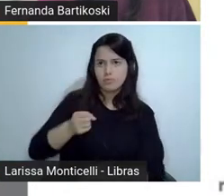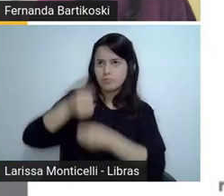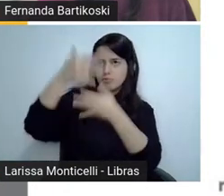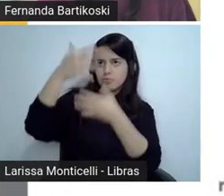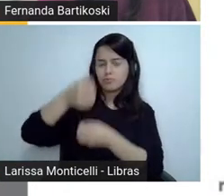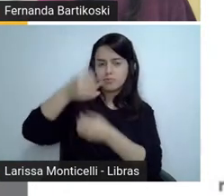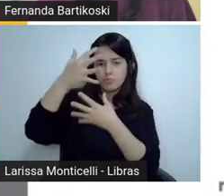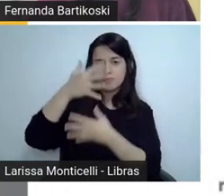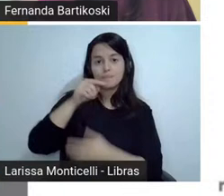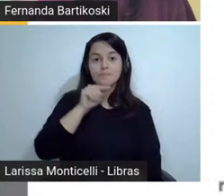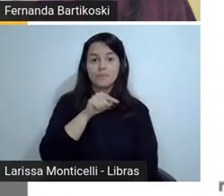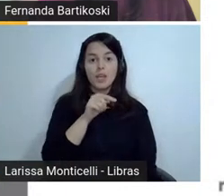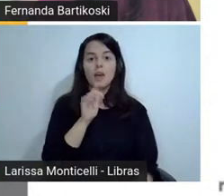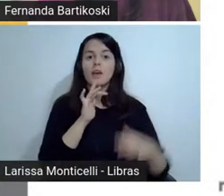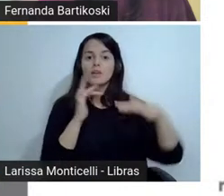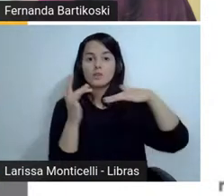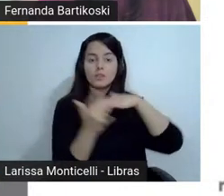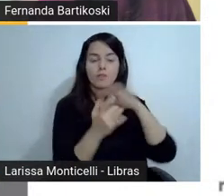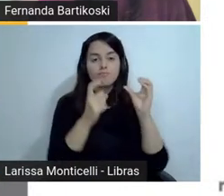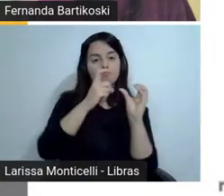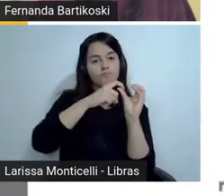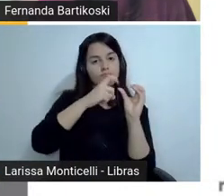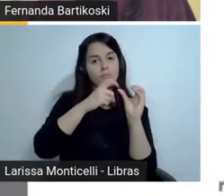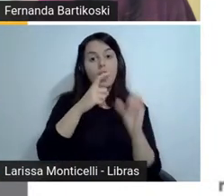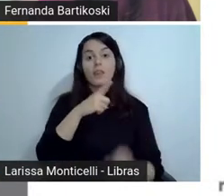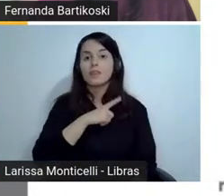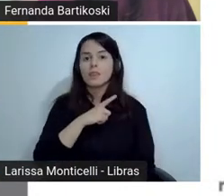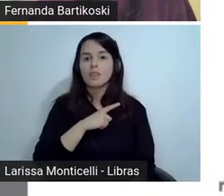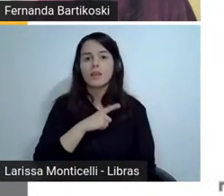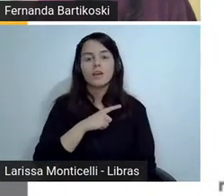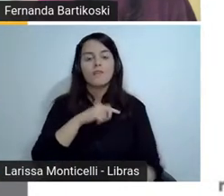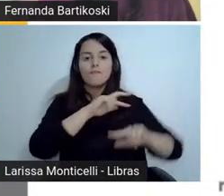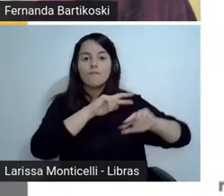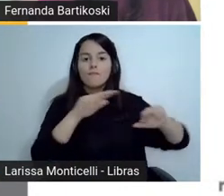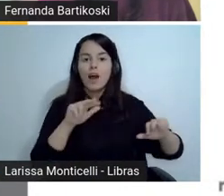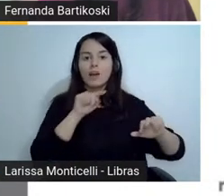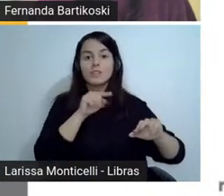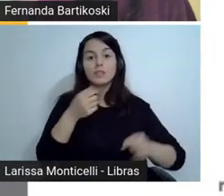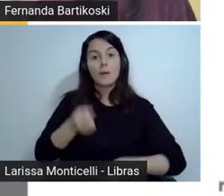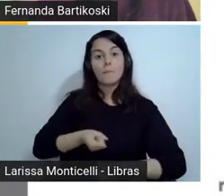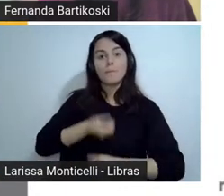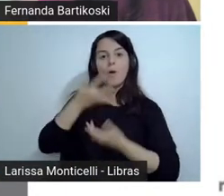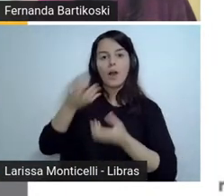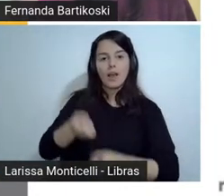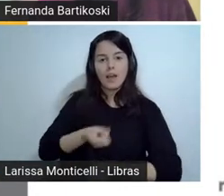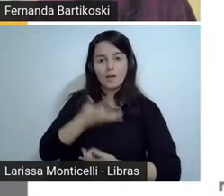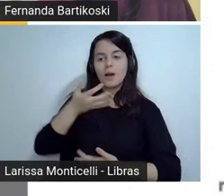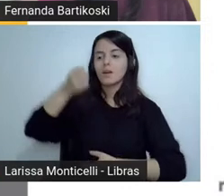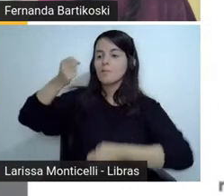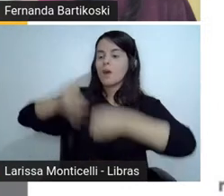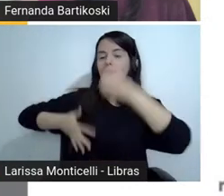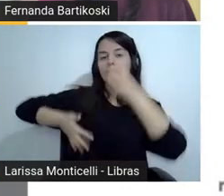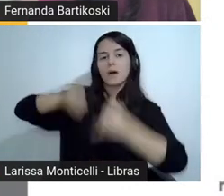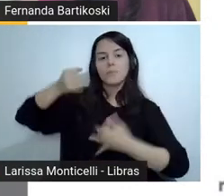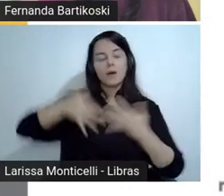cyberpoemas sendo produzidos ali, né? E circulando naquela mídia a gente vê